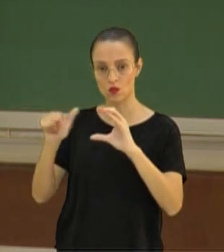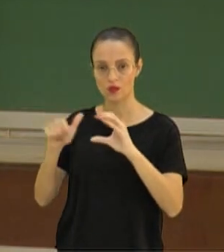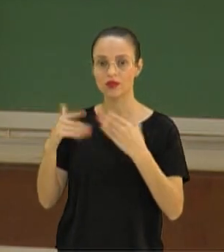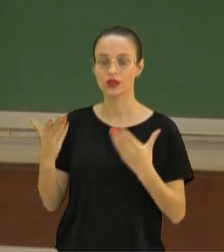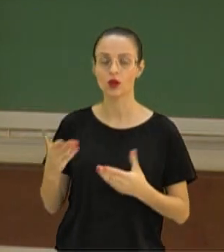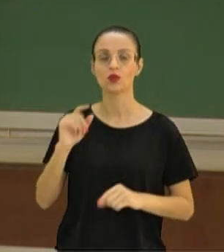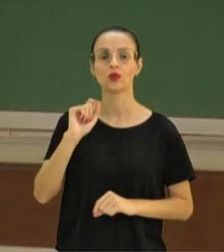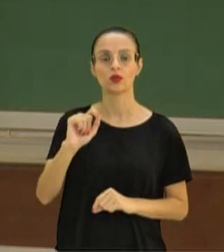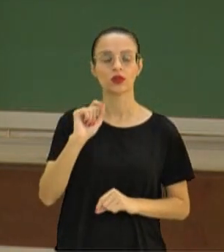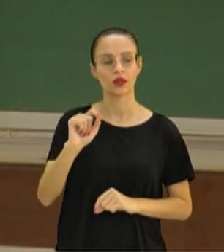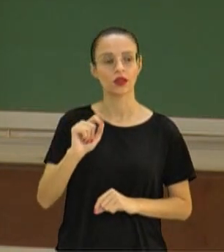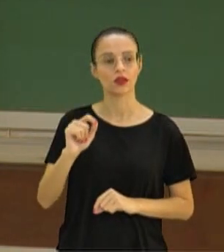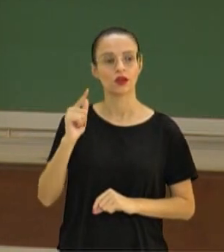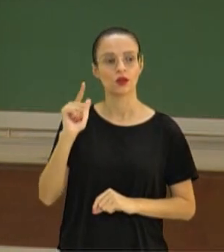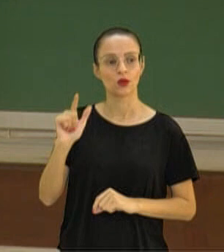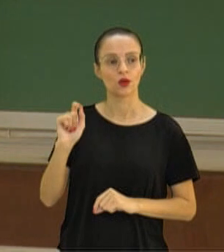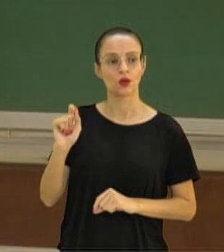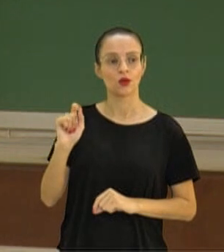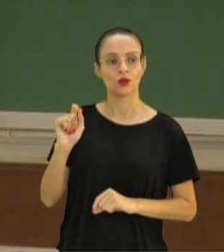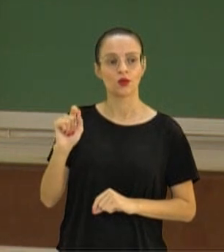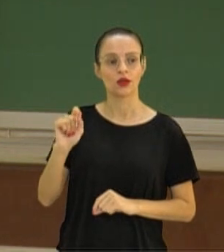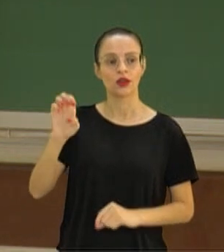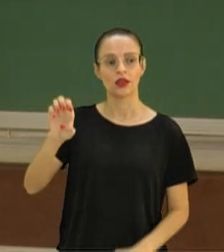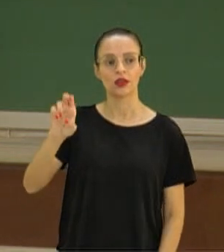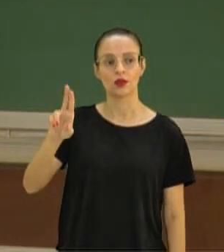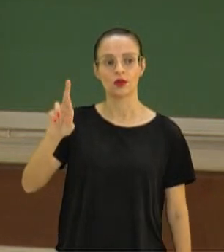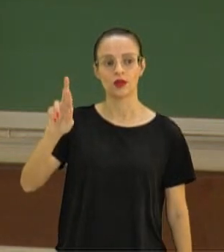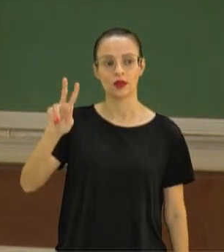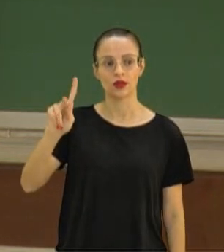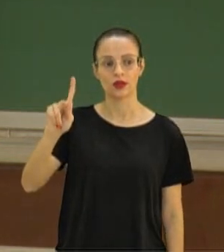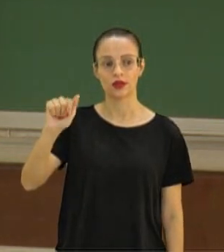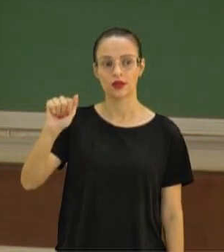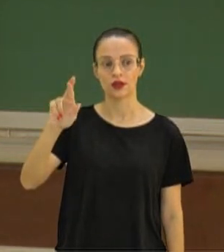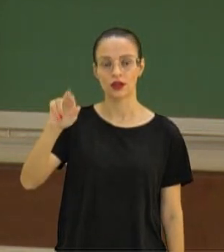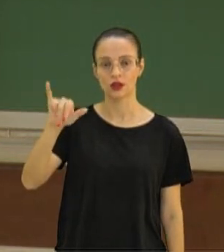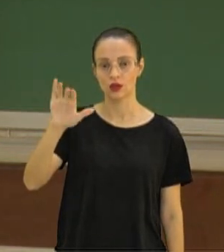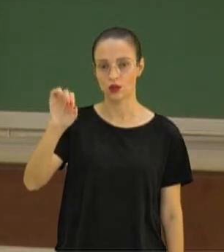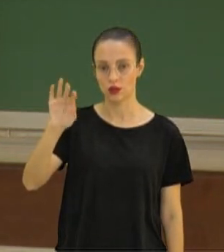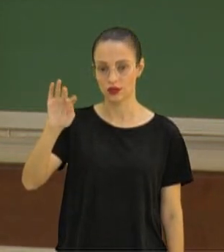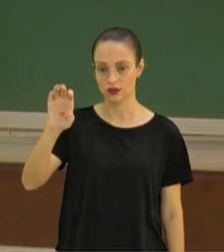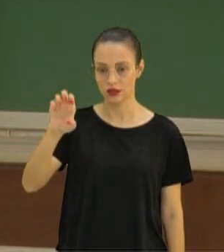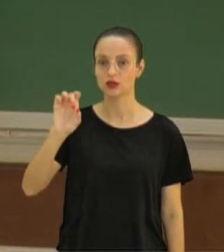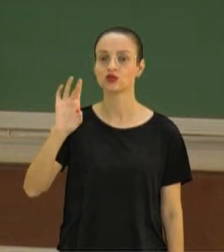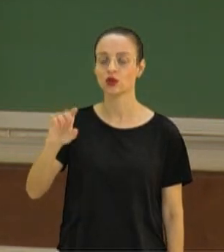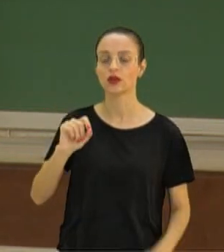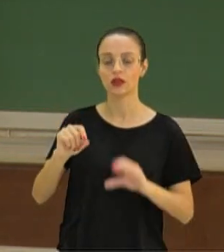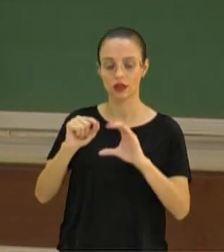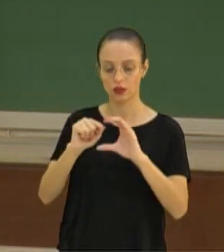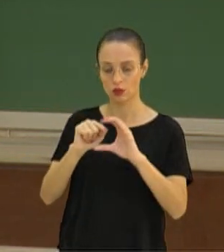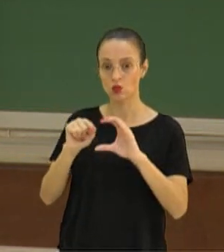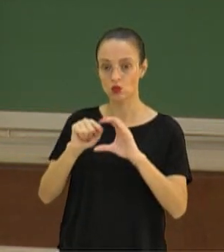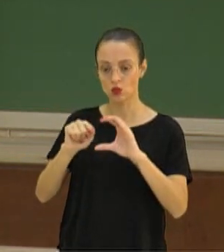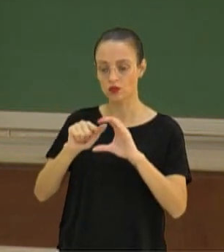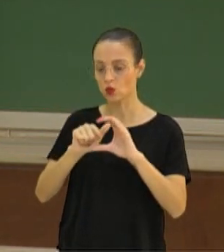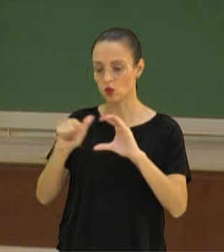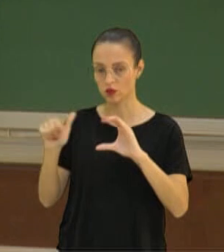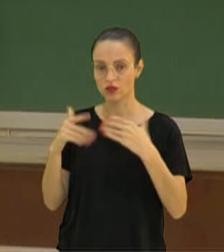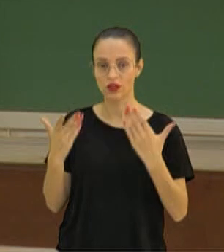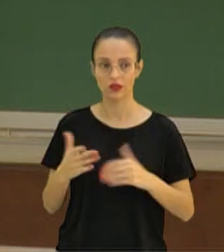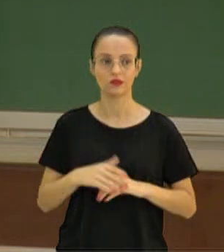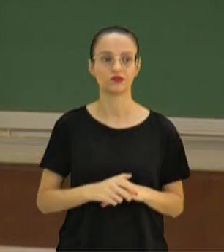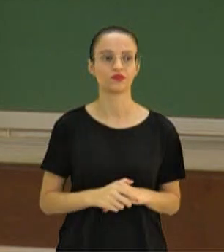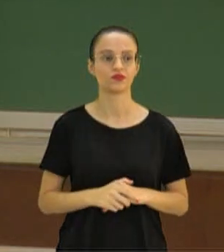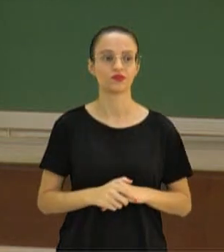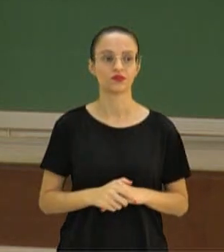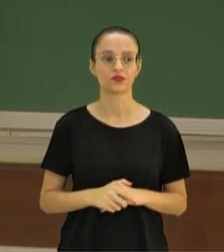procariontes e o grupo dos eucariotos somente pelos eucariotes. Tudo bem? Então, é uma proposta em três domínios.